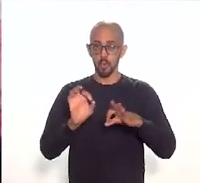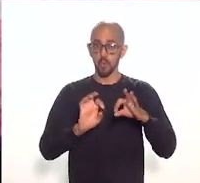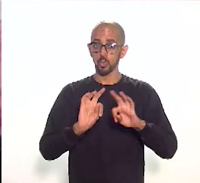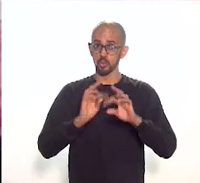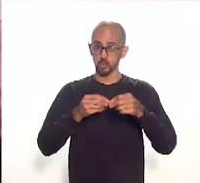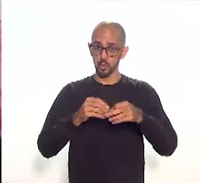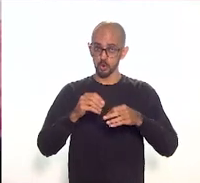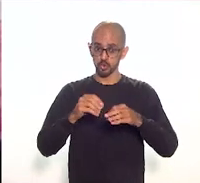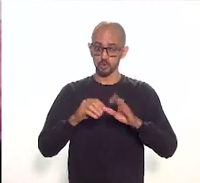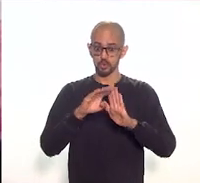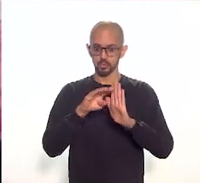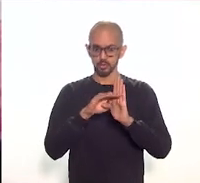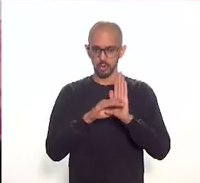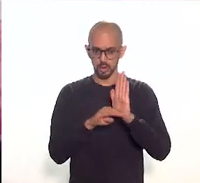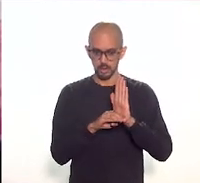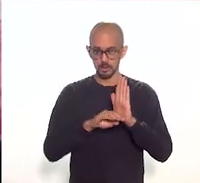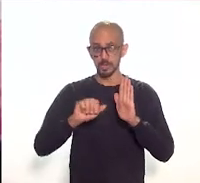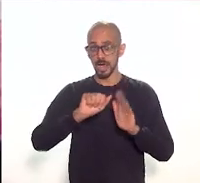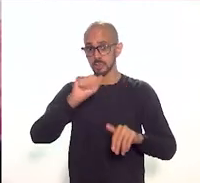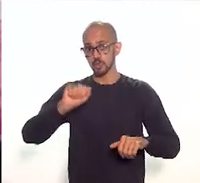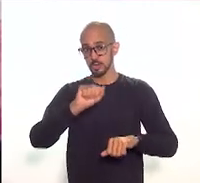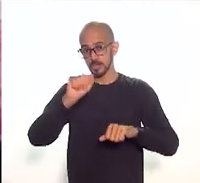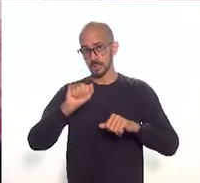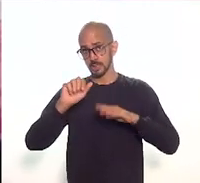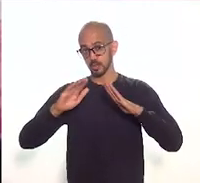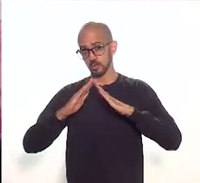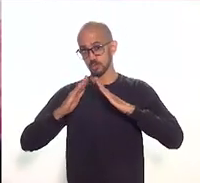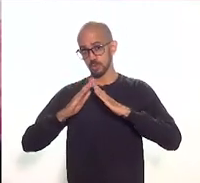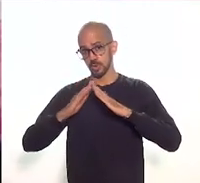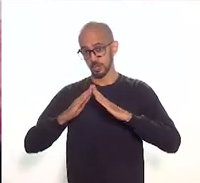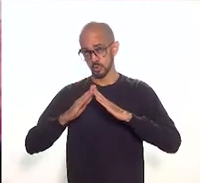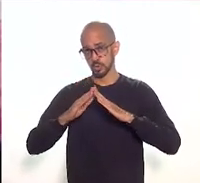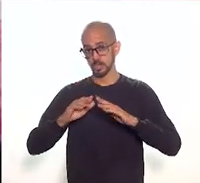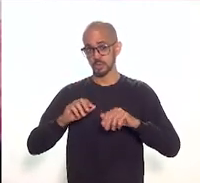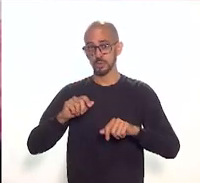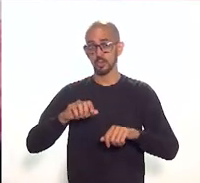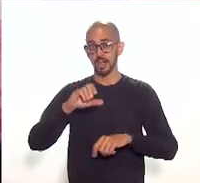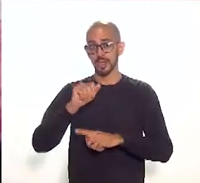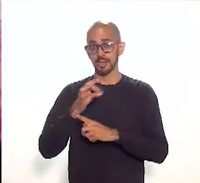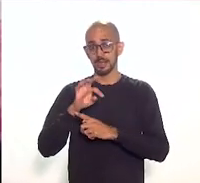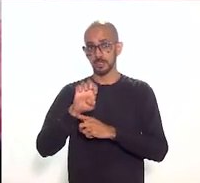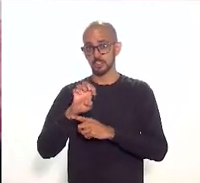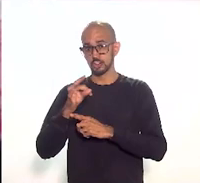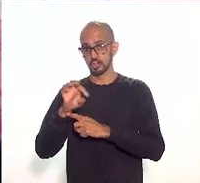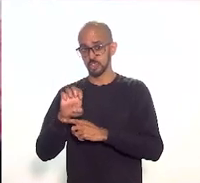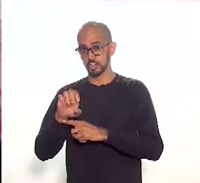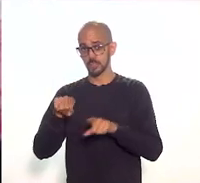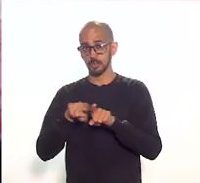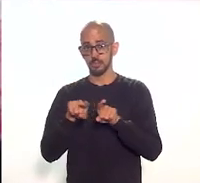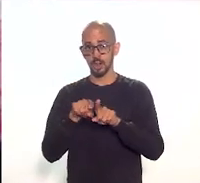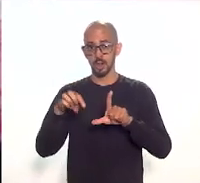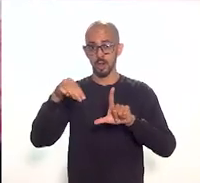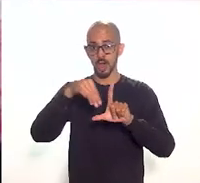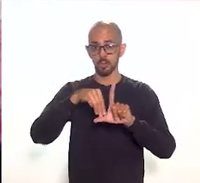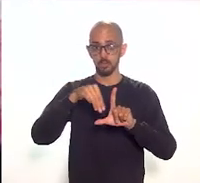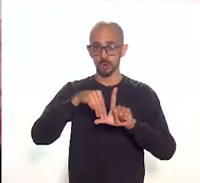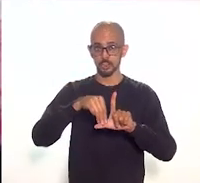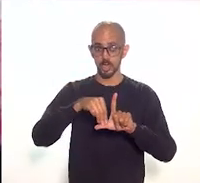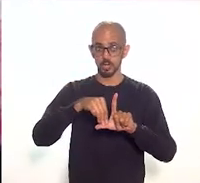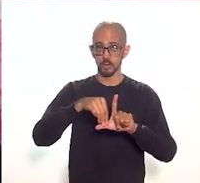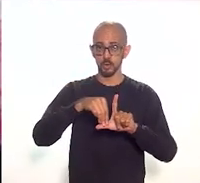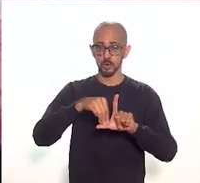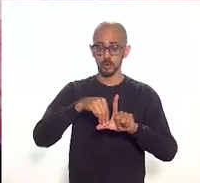com a Associação de Moradores do Capete, Larva do Machado e a Adversência, a Clama, bem como outros grupos sociais e outras